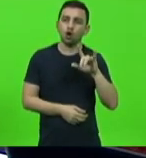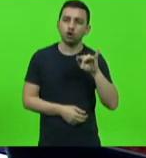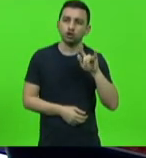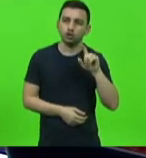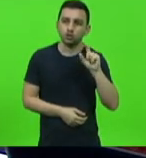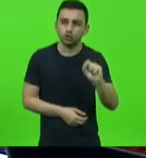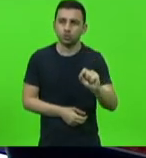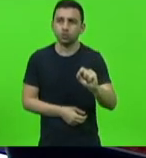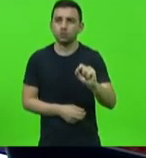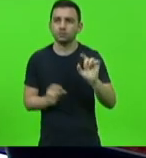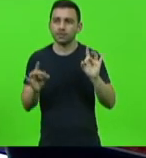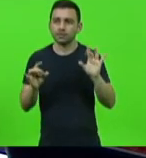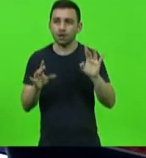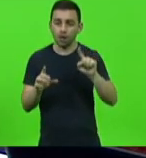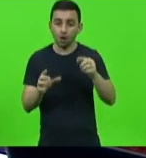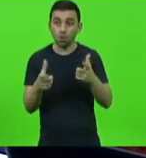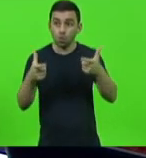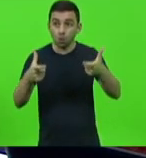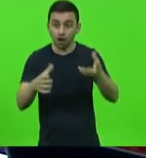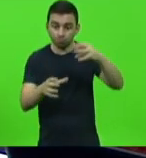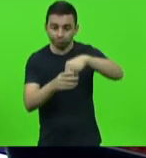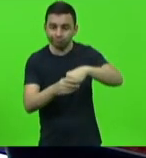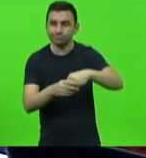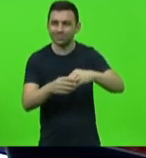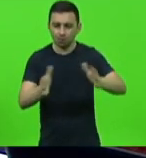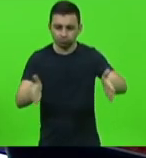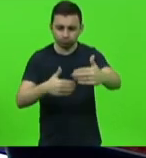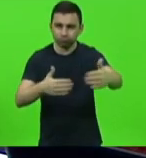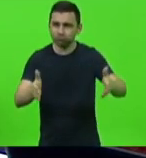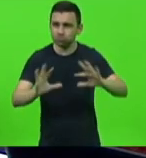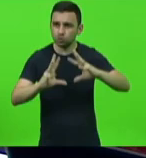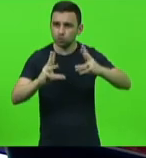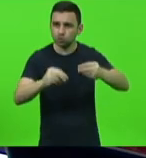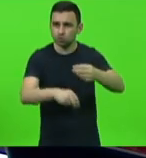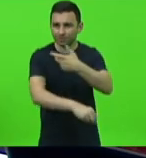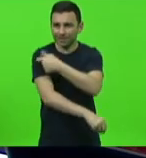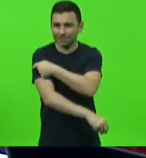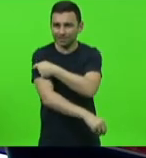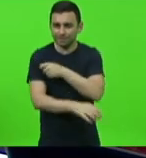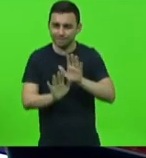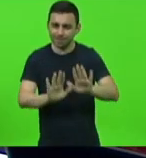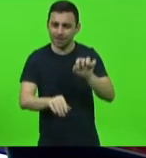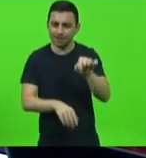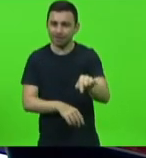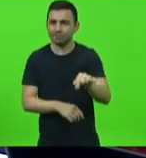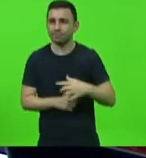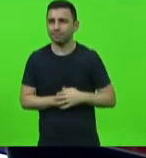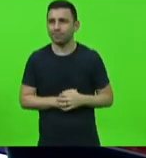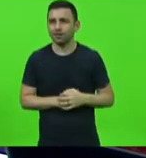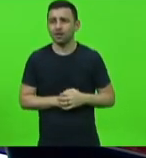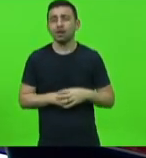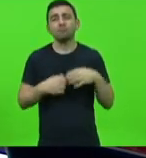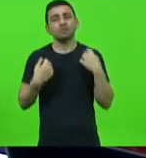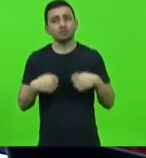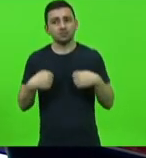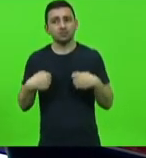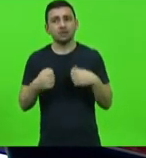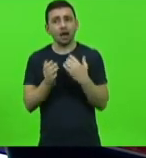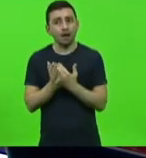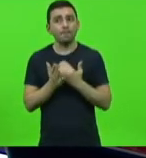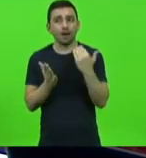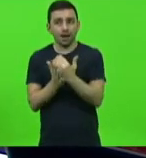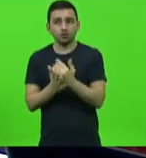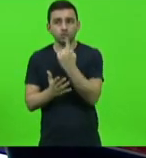ficam essas vacinas que é aqui na capital do estado a nossa reivindicação é que tenha pelo menos mais um desses